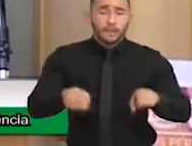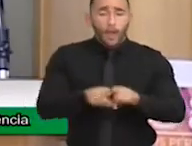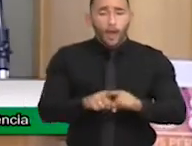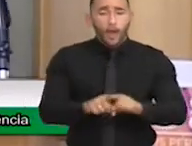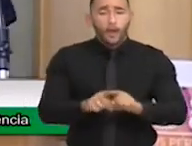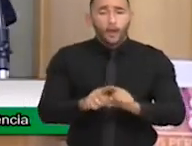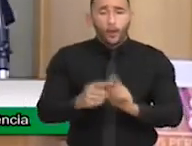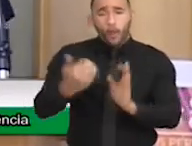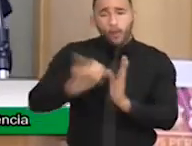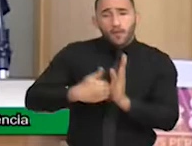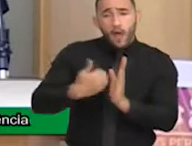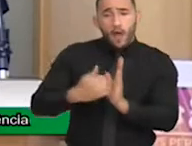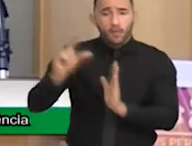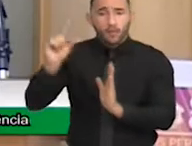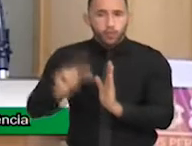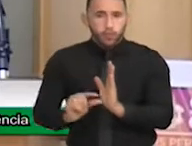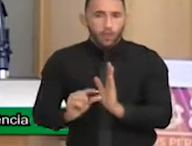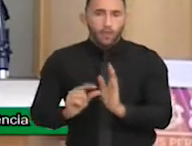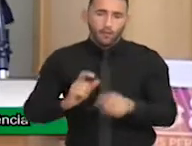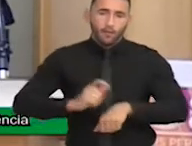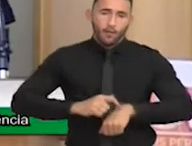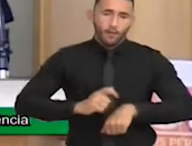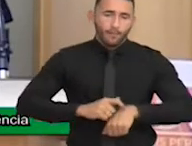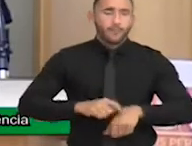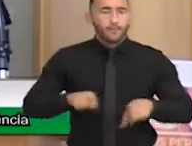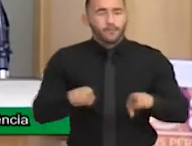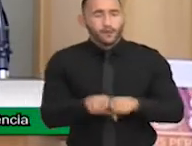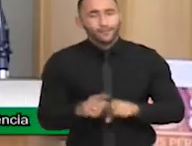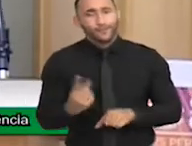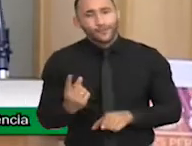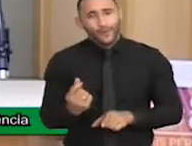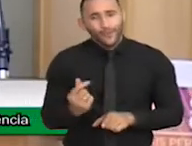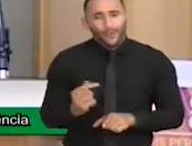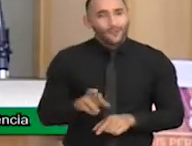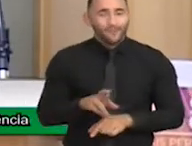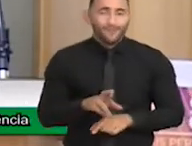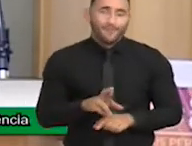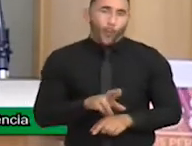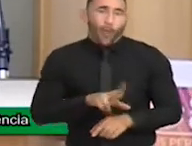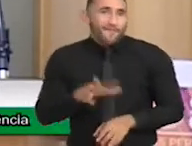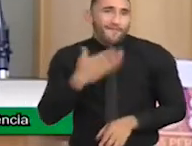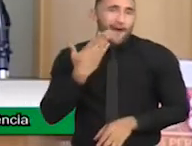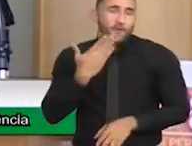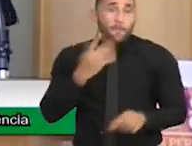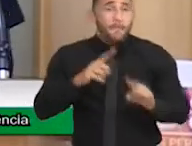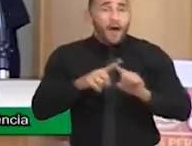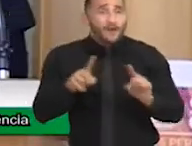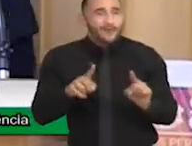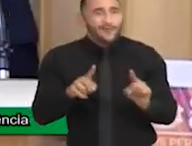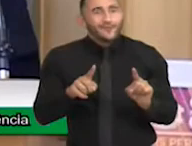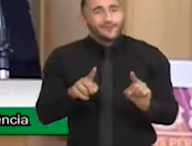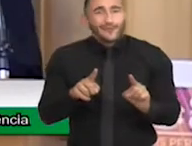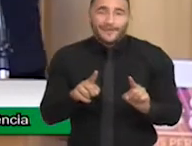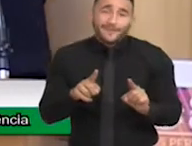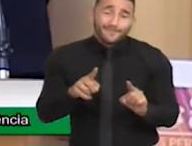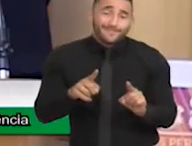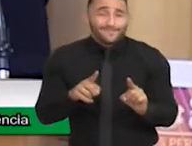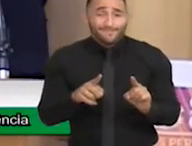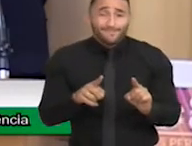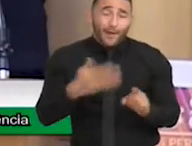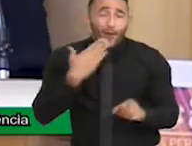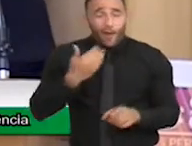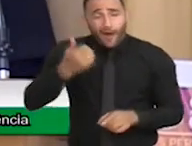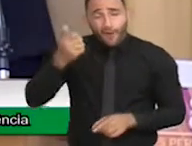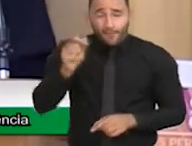tudo ser mais fácil, eu não vou dizer, mas menos difícil para ela. Então,